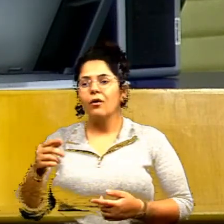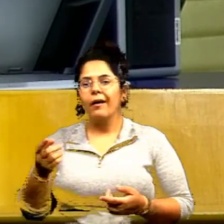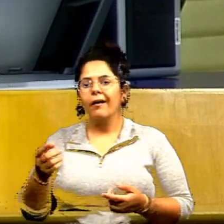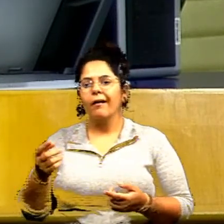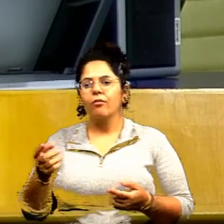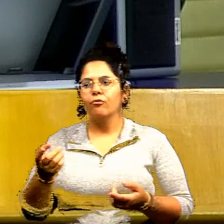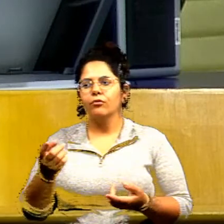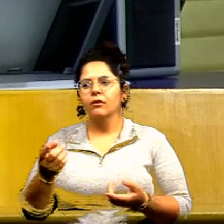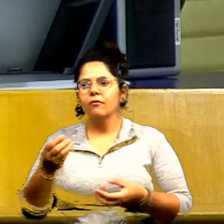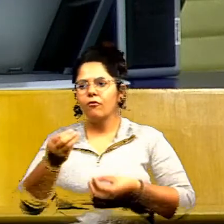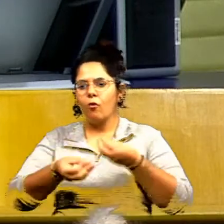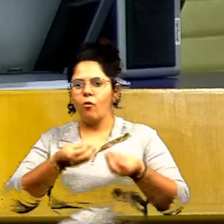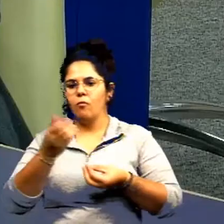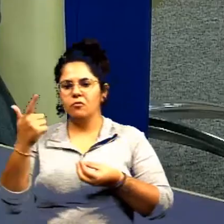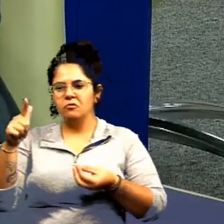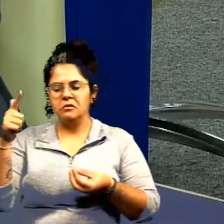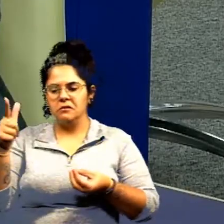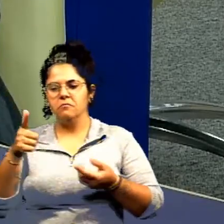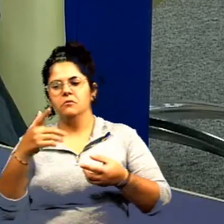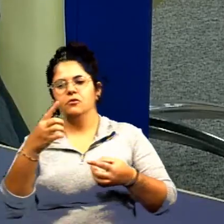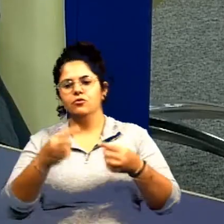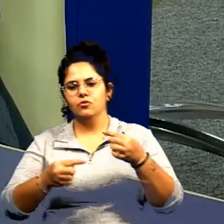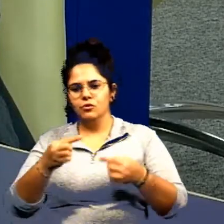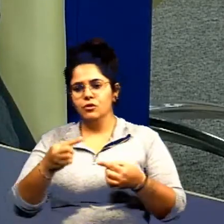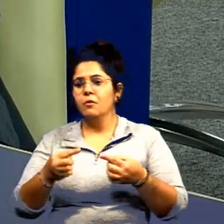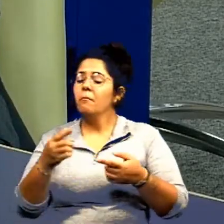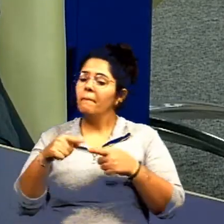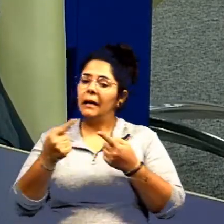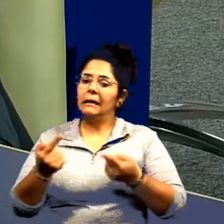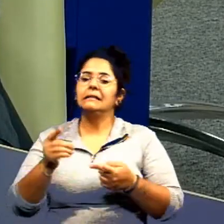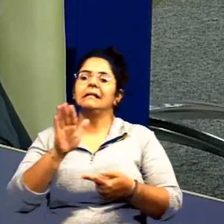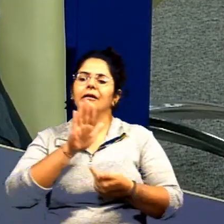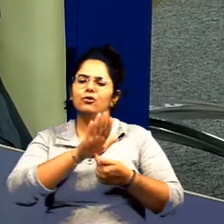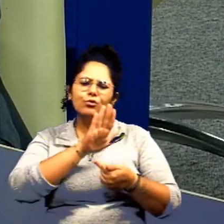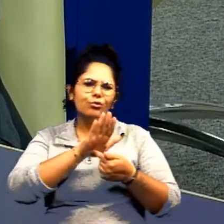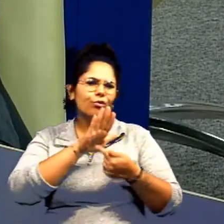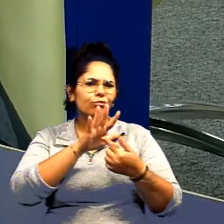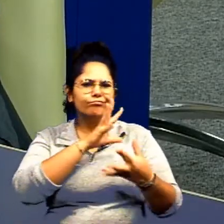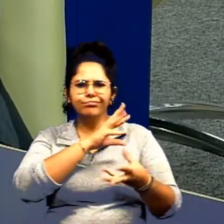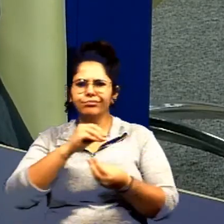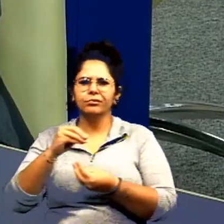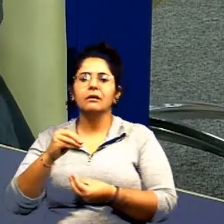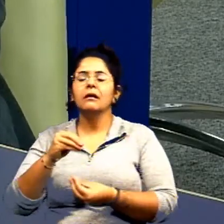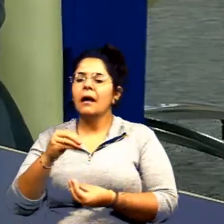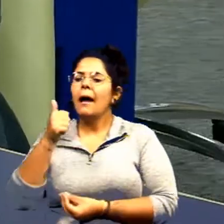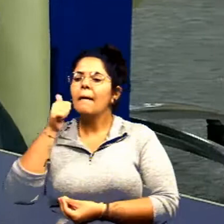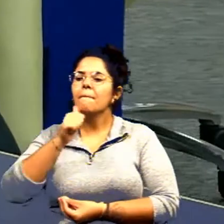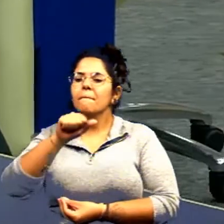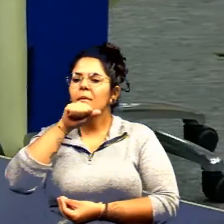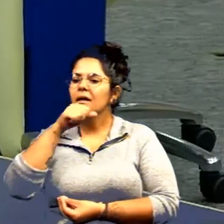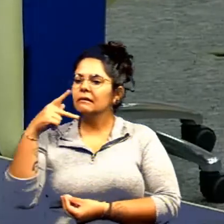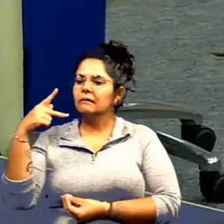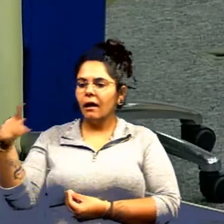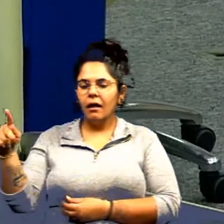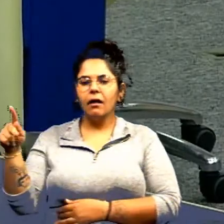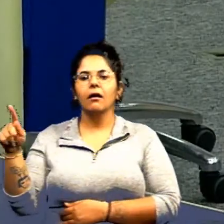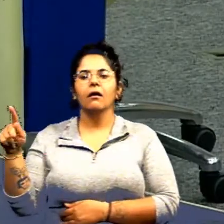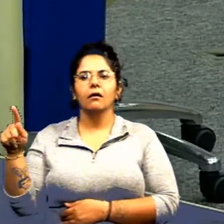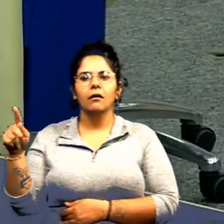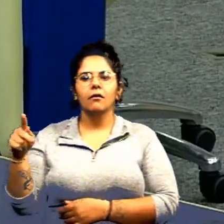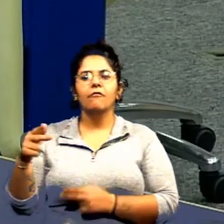também foi uma idealizadora desse projeto nos ajudou muito a sua mãe é paciente né da